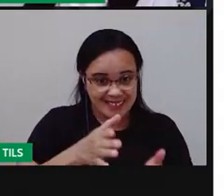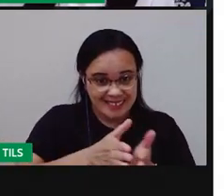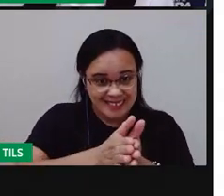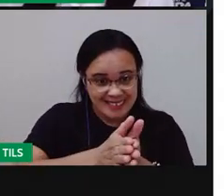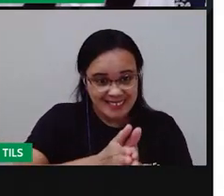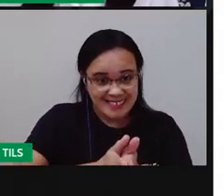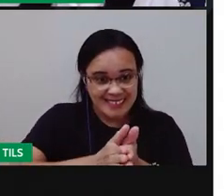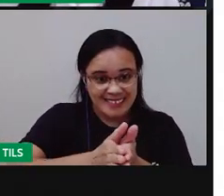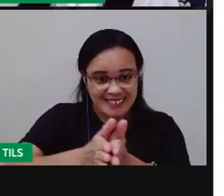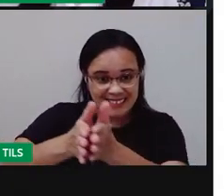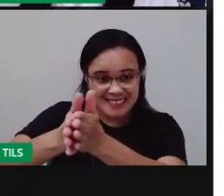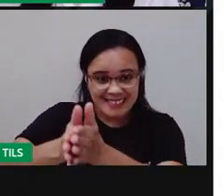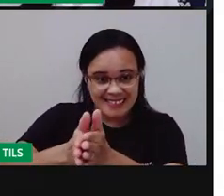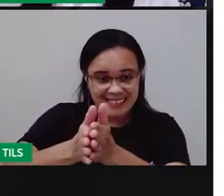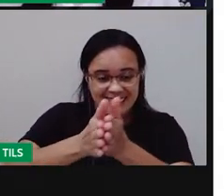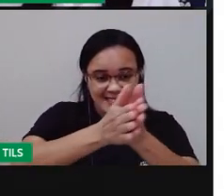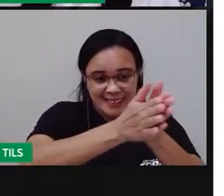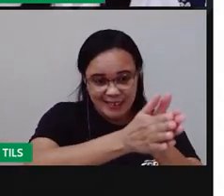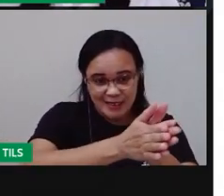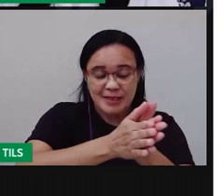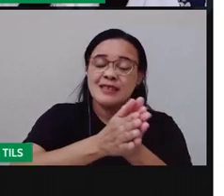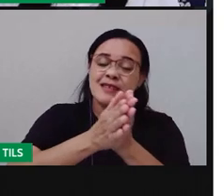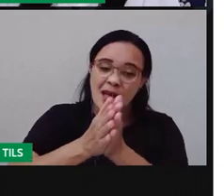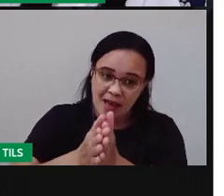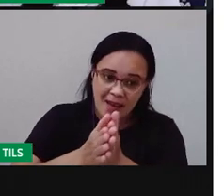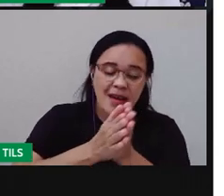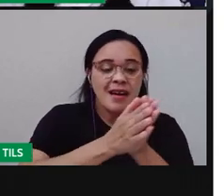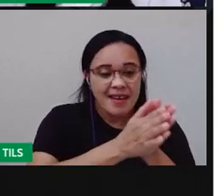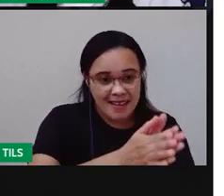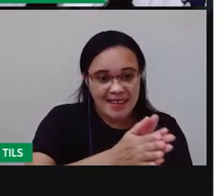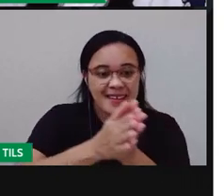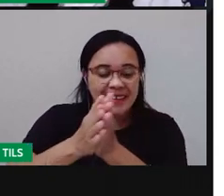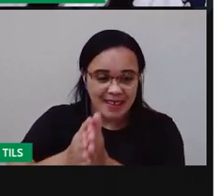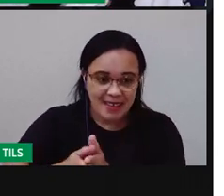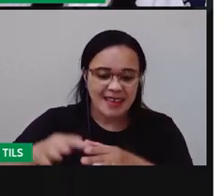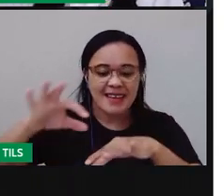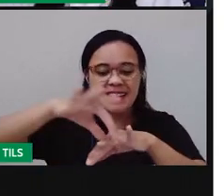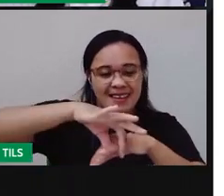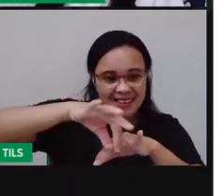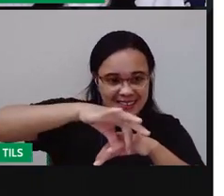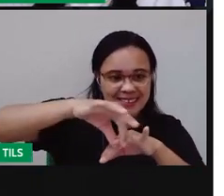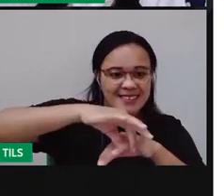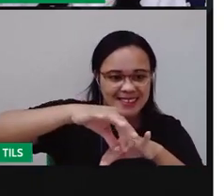O nome chama Passanel. É uma brincadeira popular. Olá,